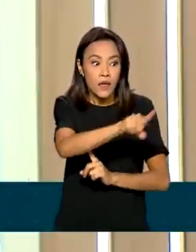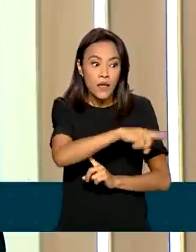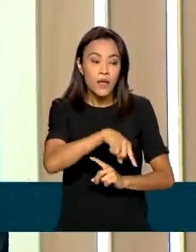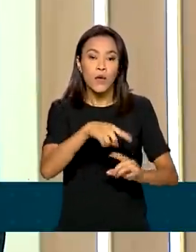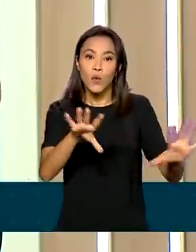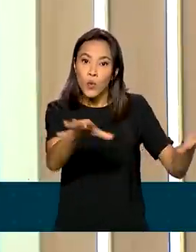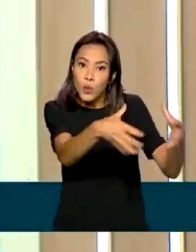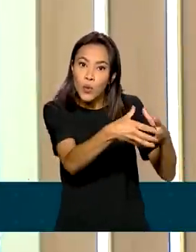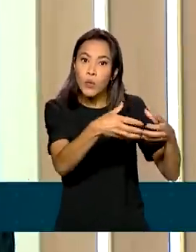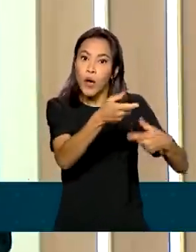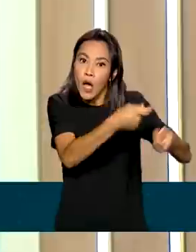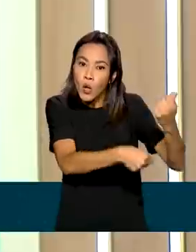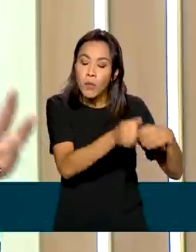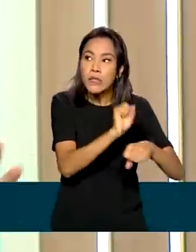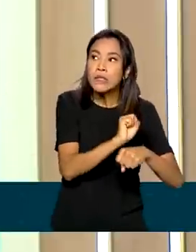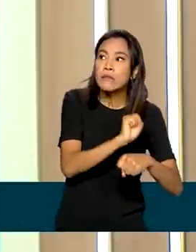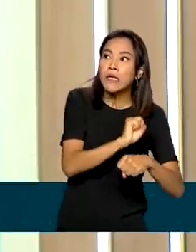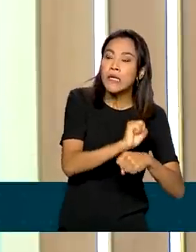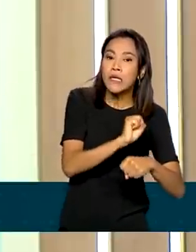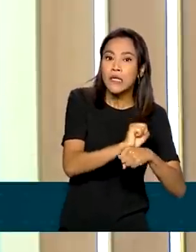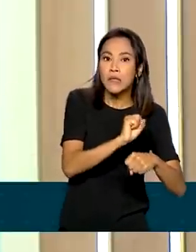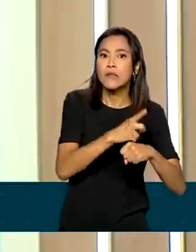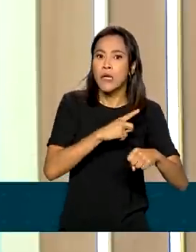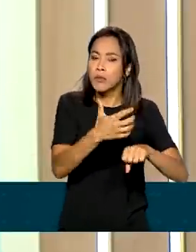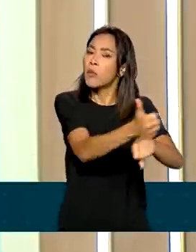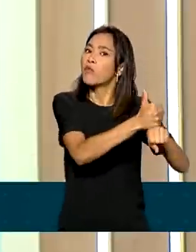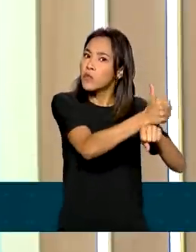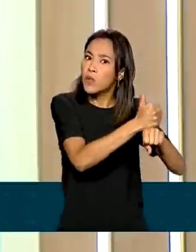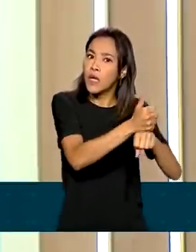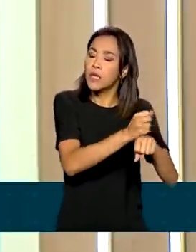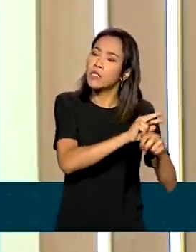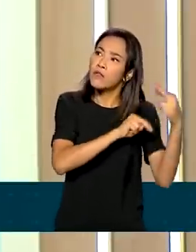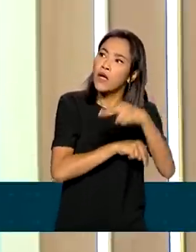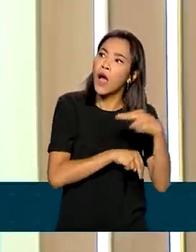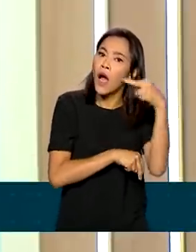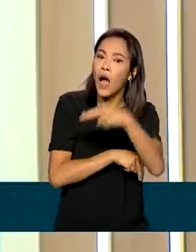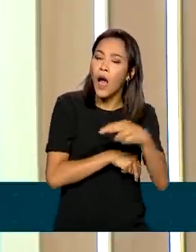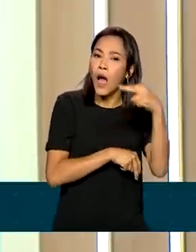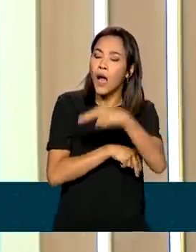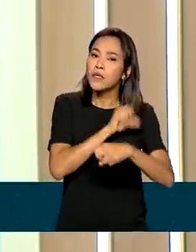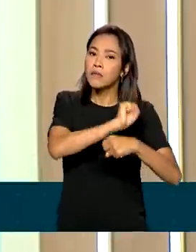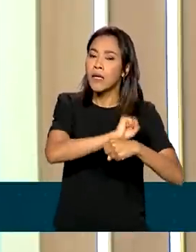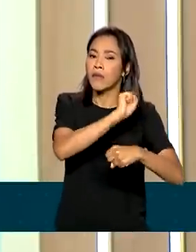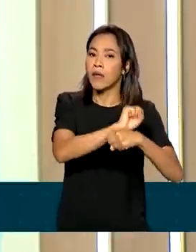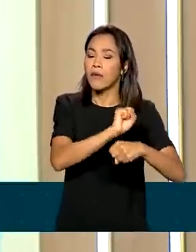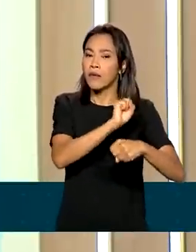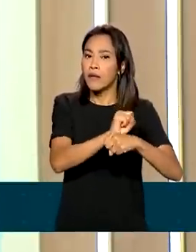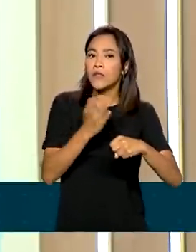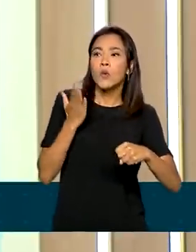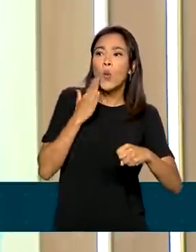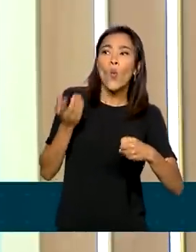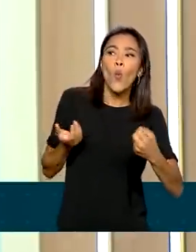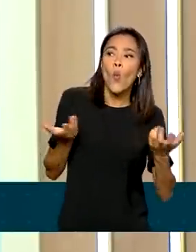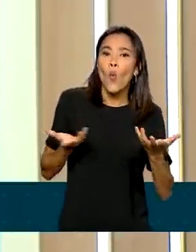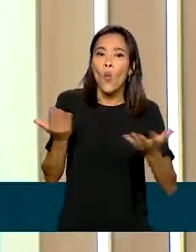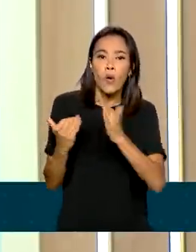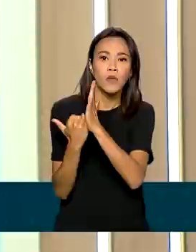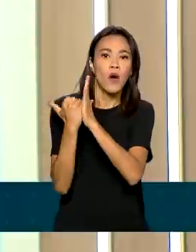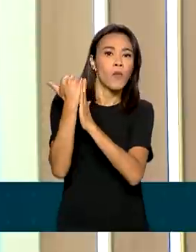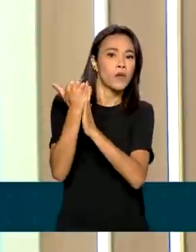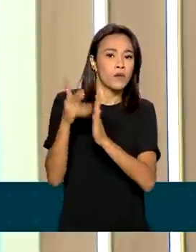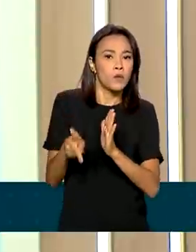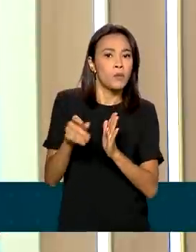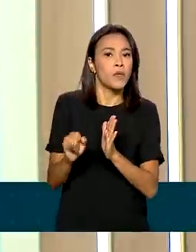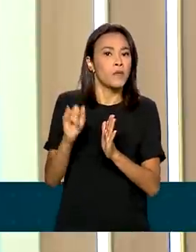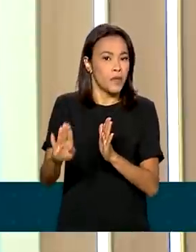comunidade econômica, pelos economistas, que ficam realmente na expectativa de quanto foi esse crescimento. Essa